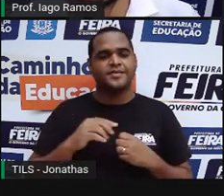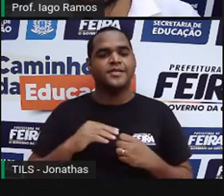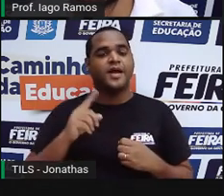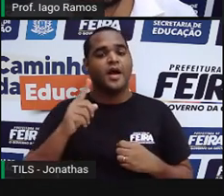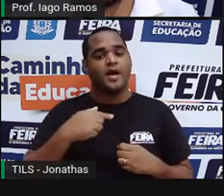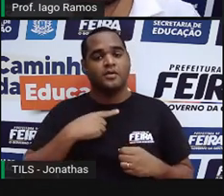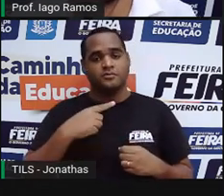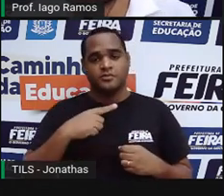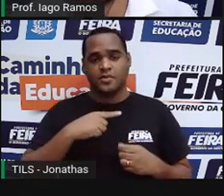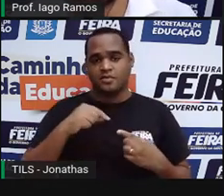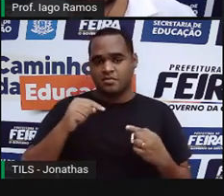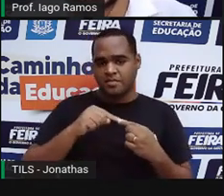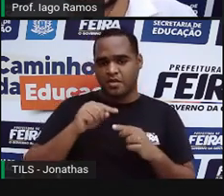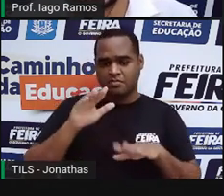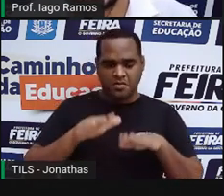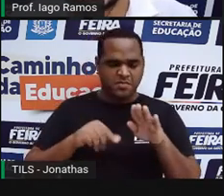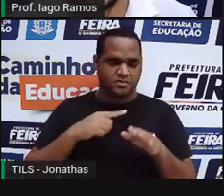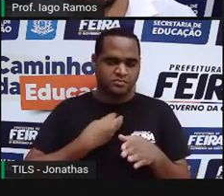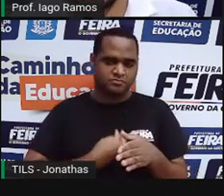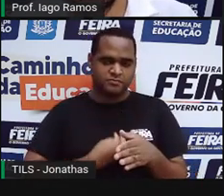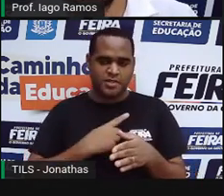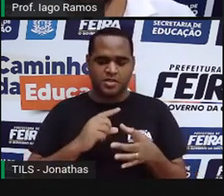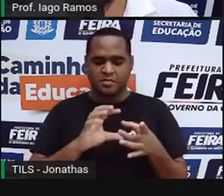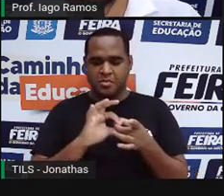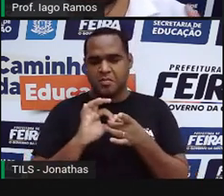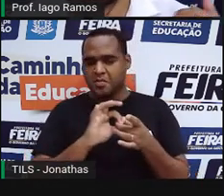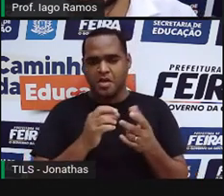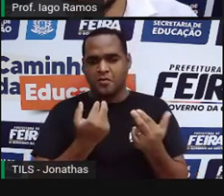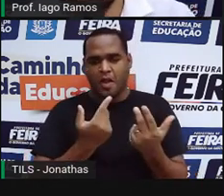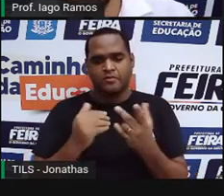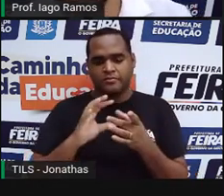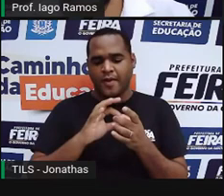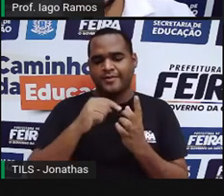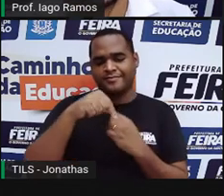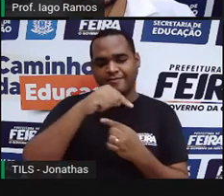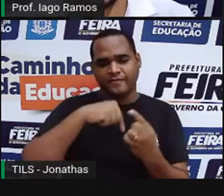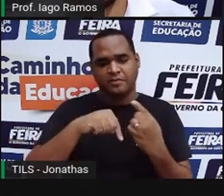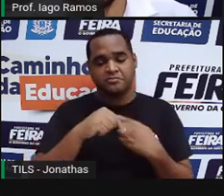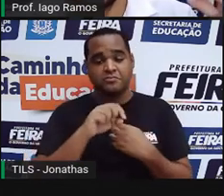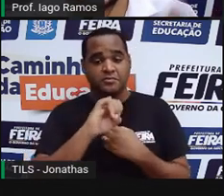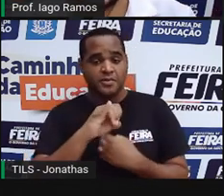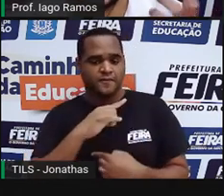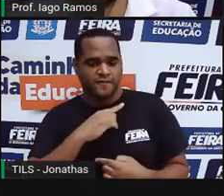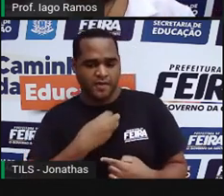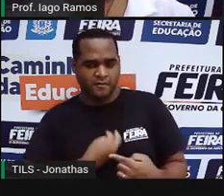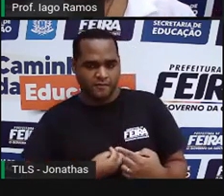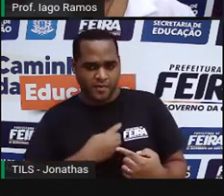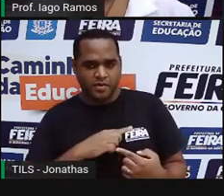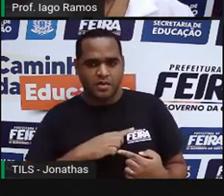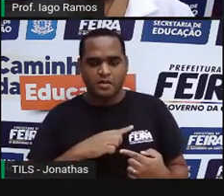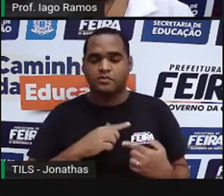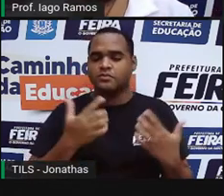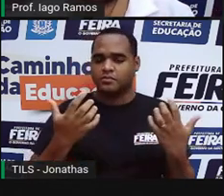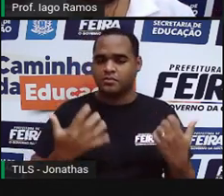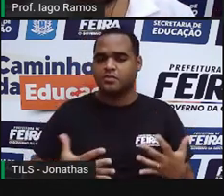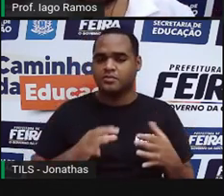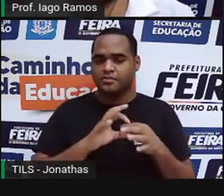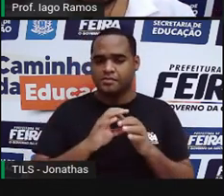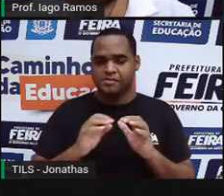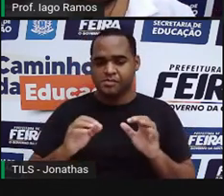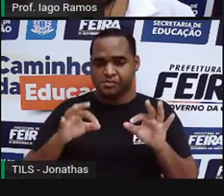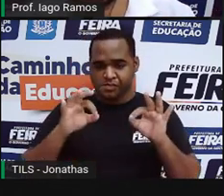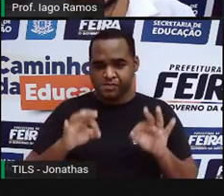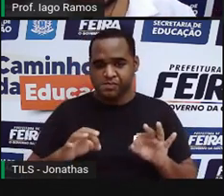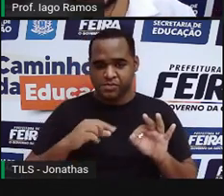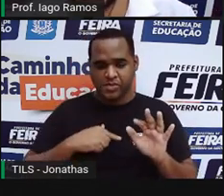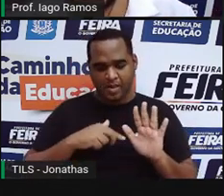grandezas que não há proporcionalidade entre elas, né? Não há relação e se tem relação, não acontece obedecendo